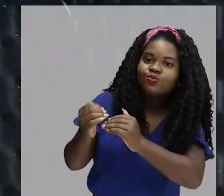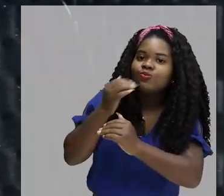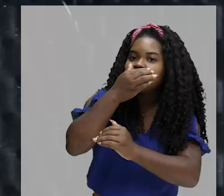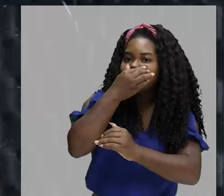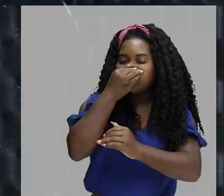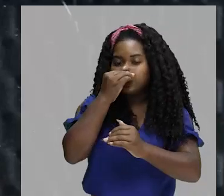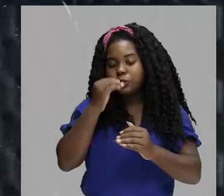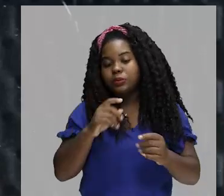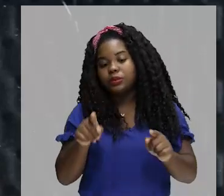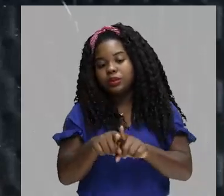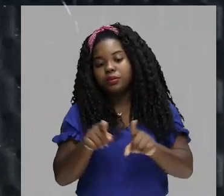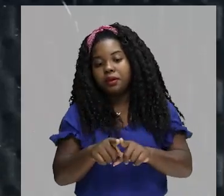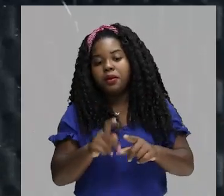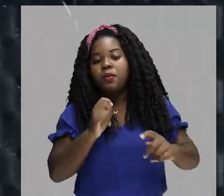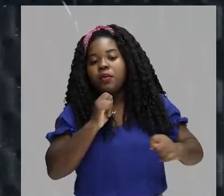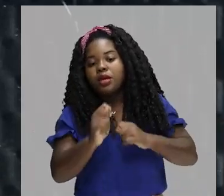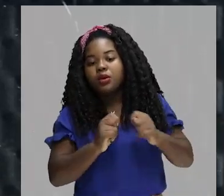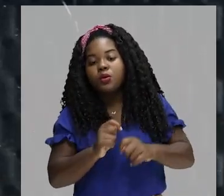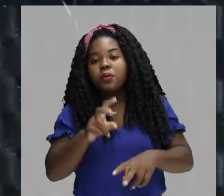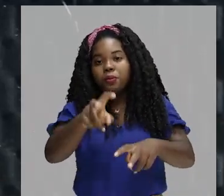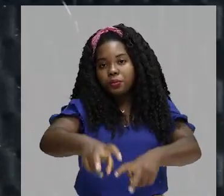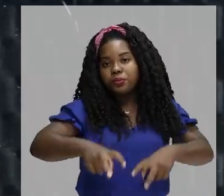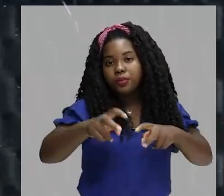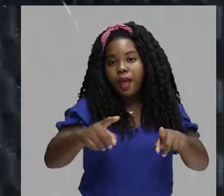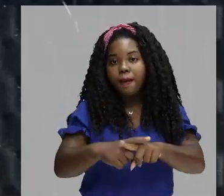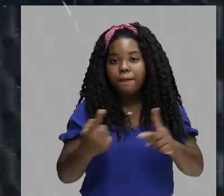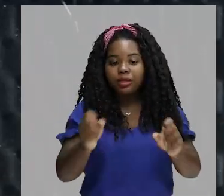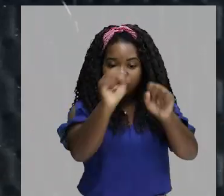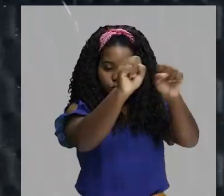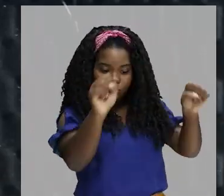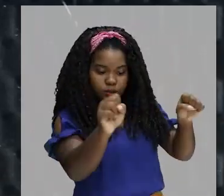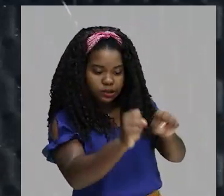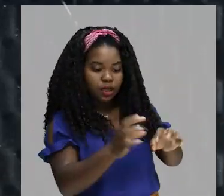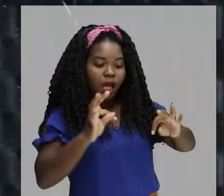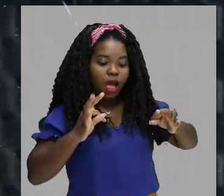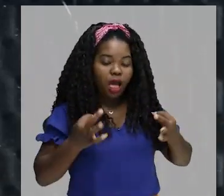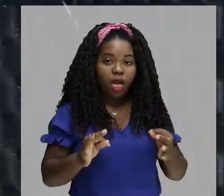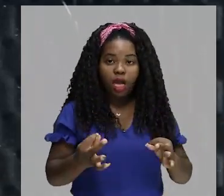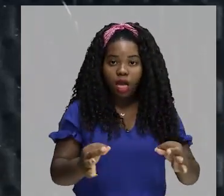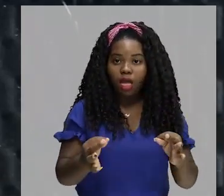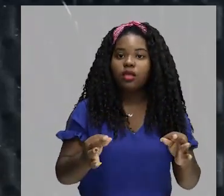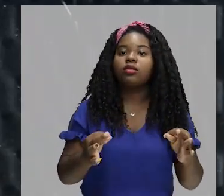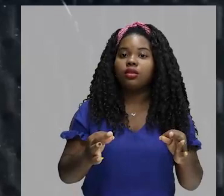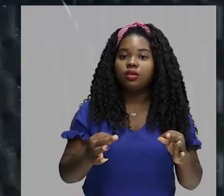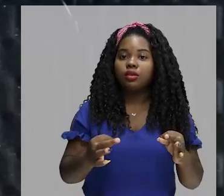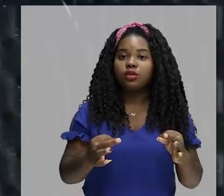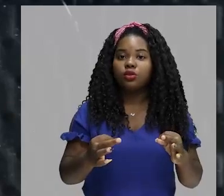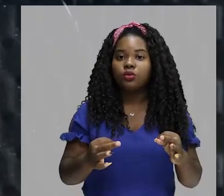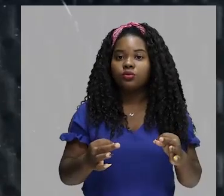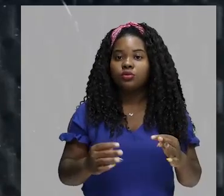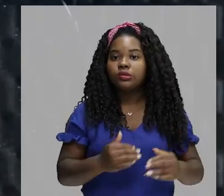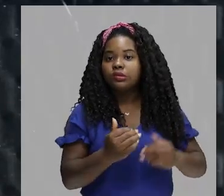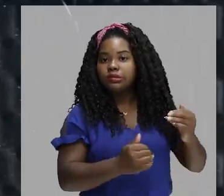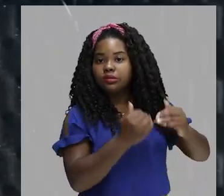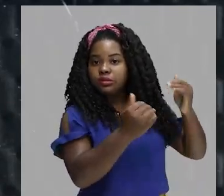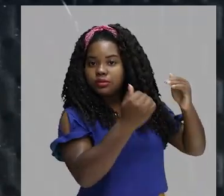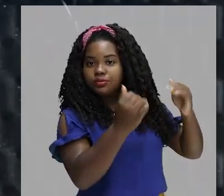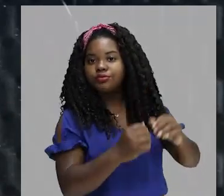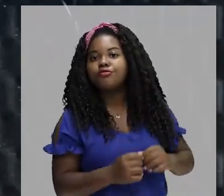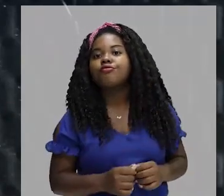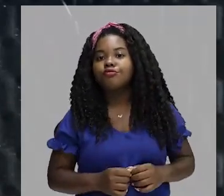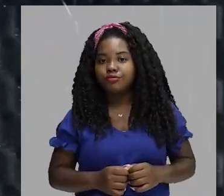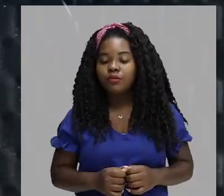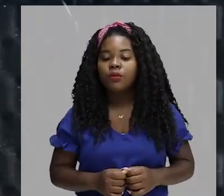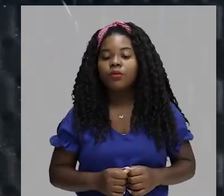agrícola, mas utilizando um sistema tecnológico de irrigação avançado. Observe que